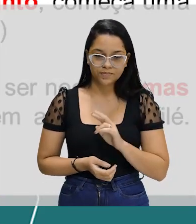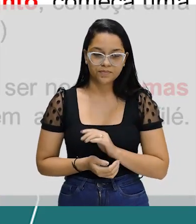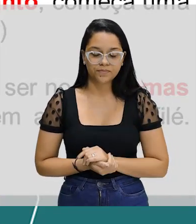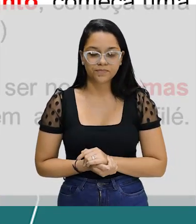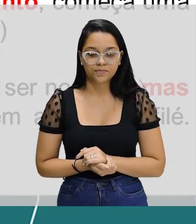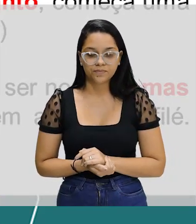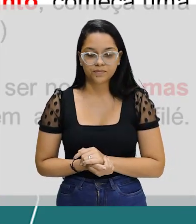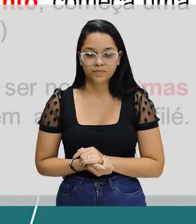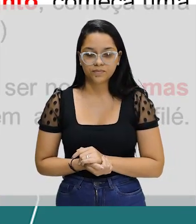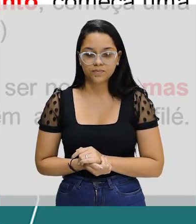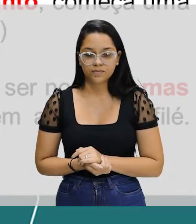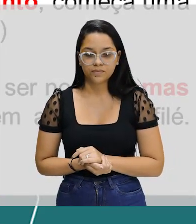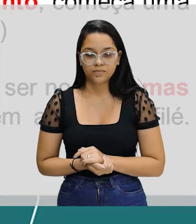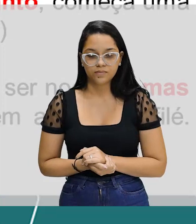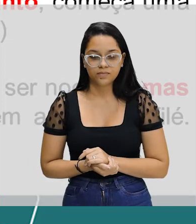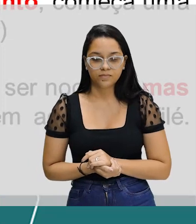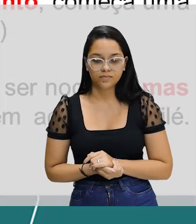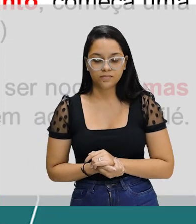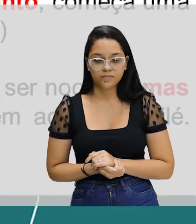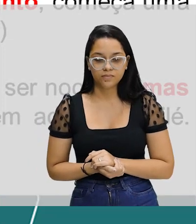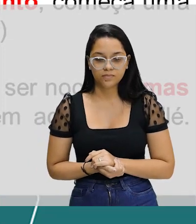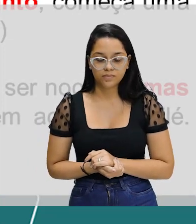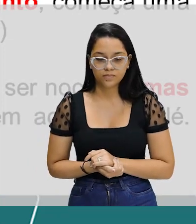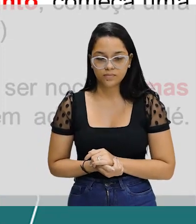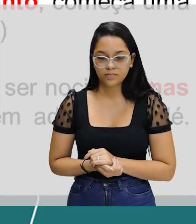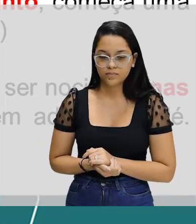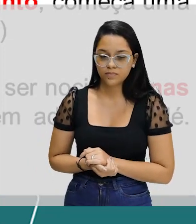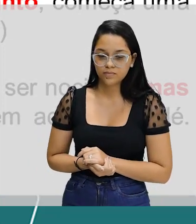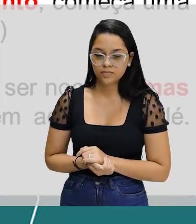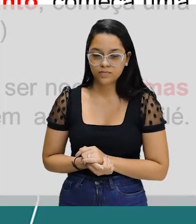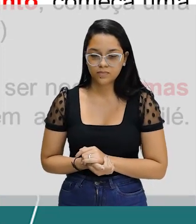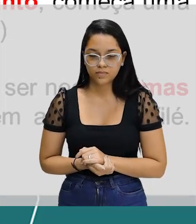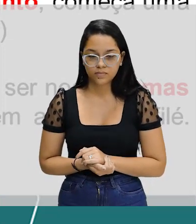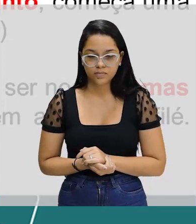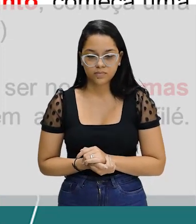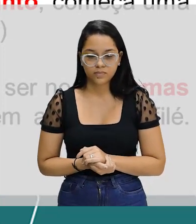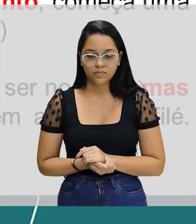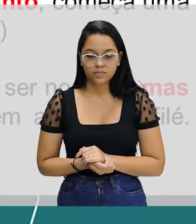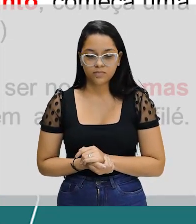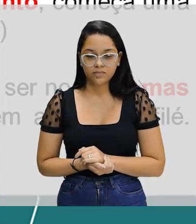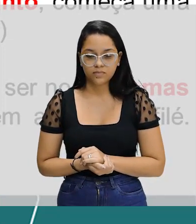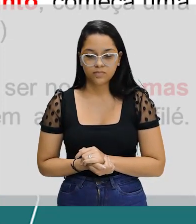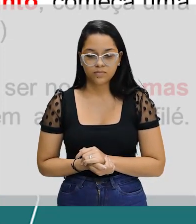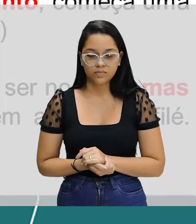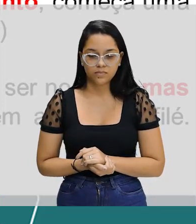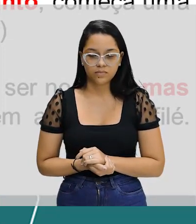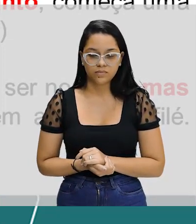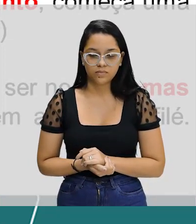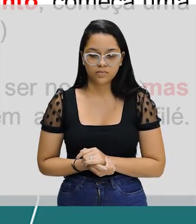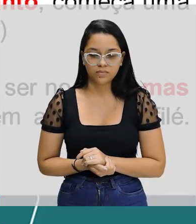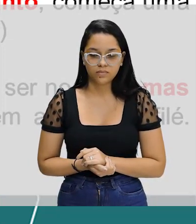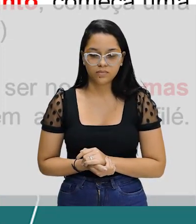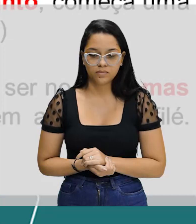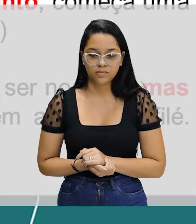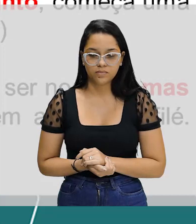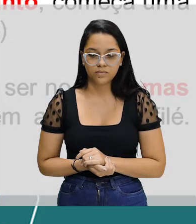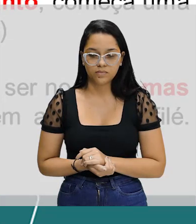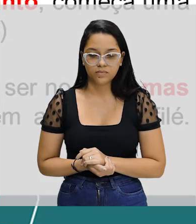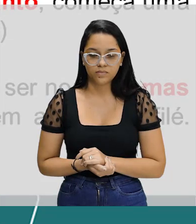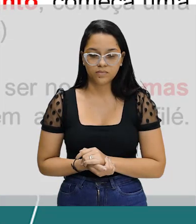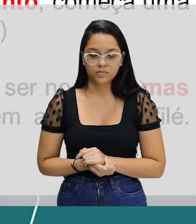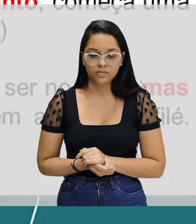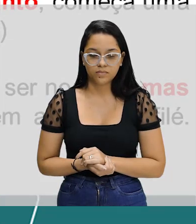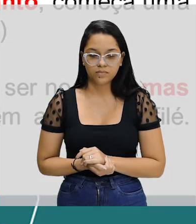tela. Como proteger seu dinheiro? O novo guia para você entender o efeito da crise global no seu